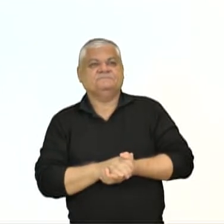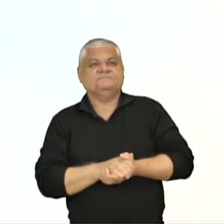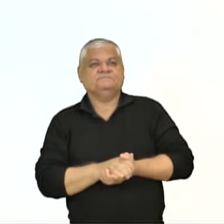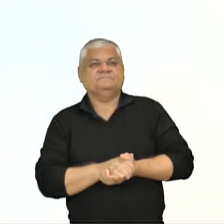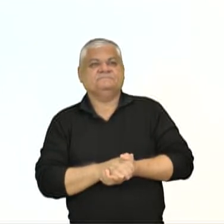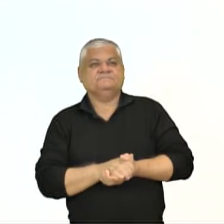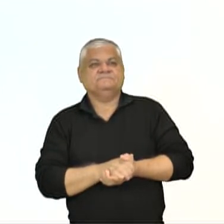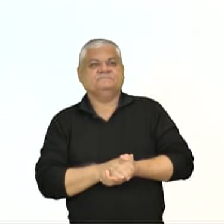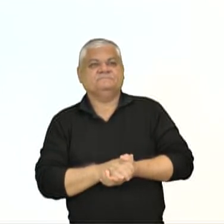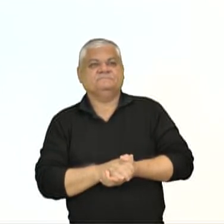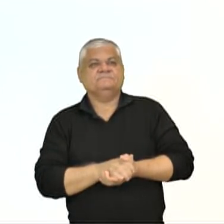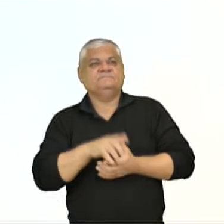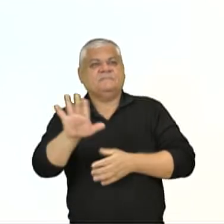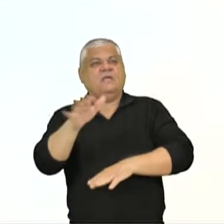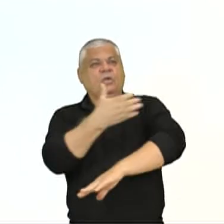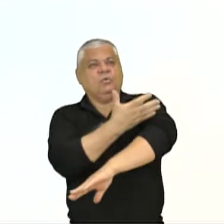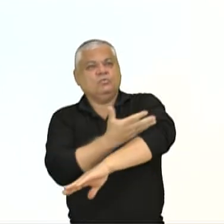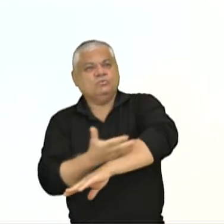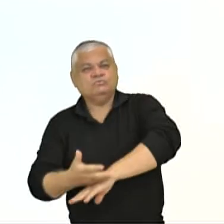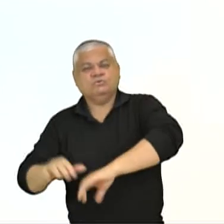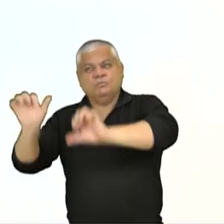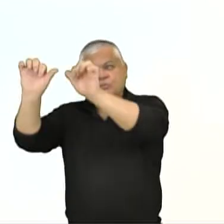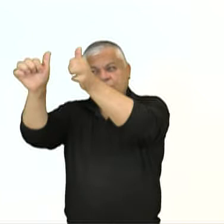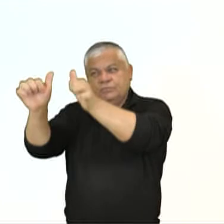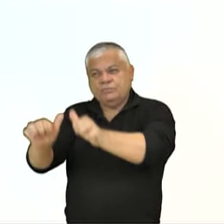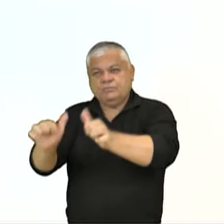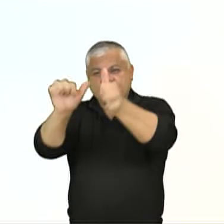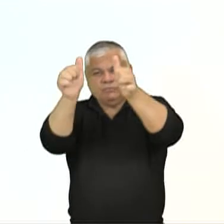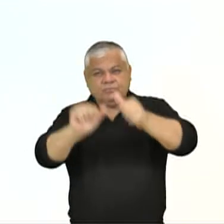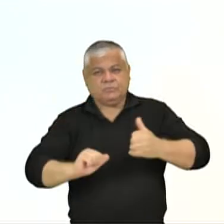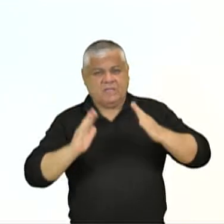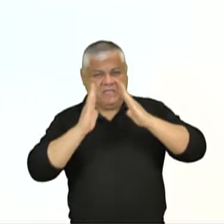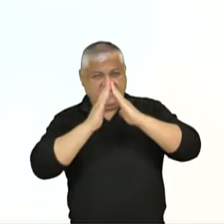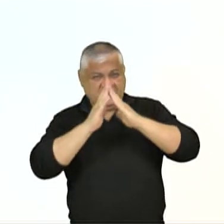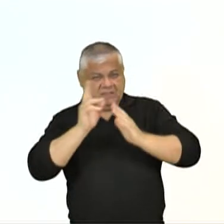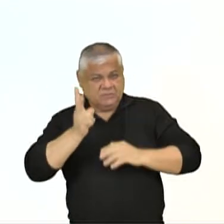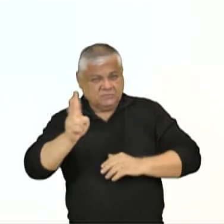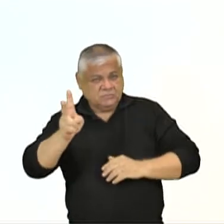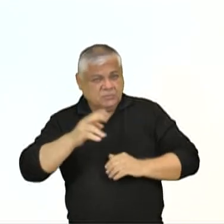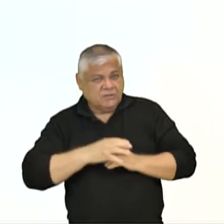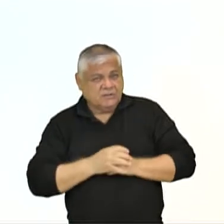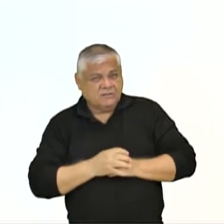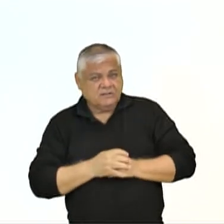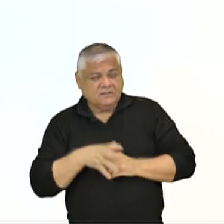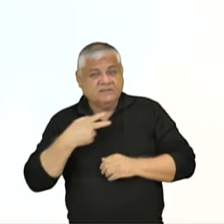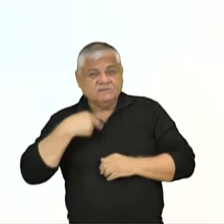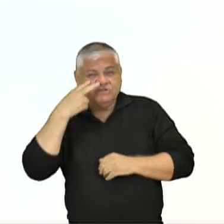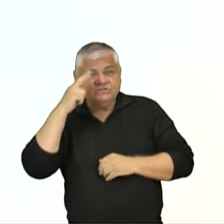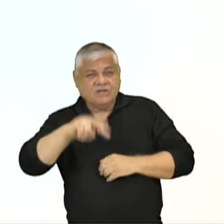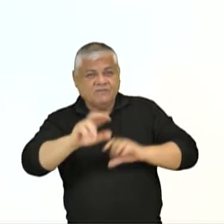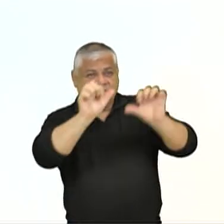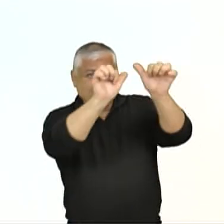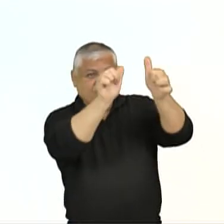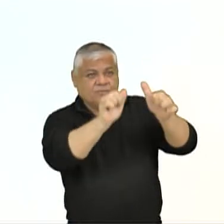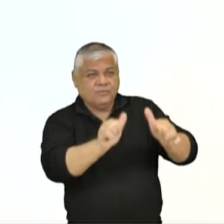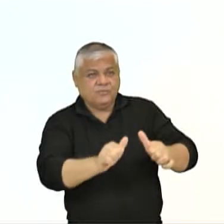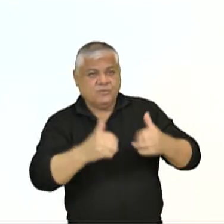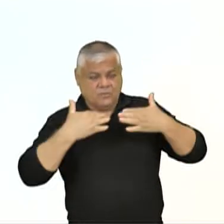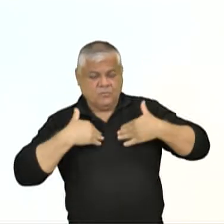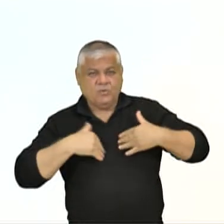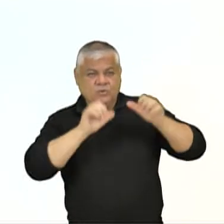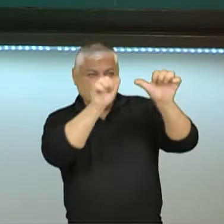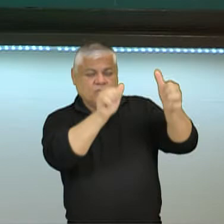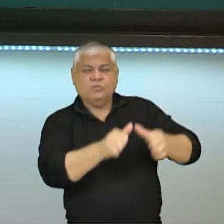Esse costume de ter um pequeno altar em casa ainda existe? Você pode citar algum exemplo para mim? Você já viu alguma escultura sequestre onde, como ela estava